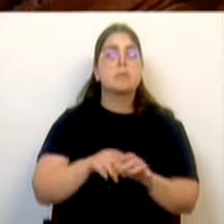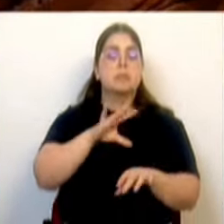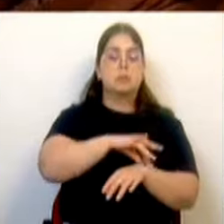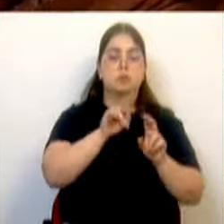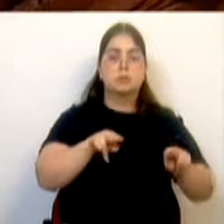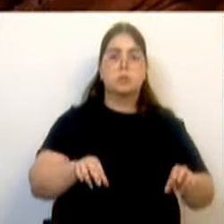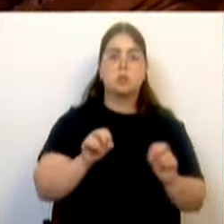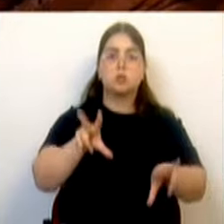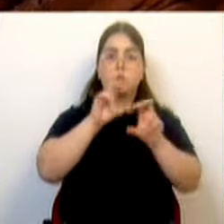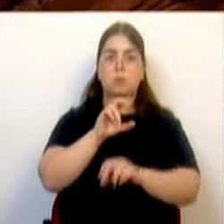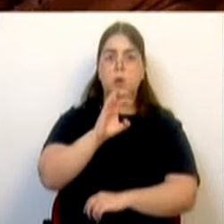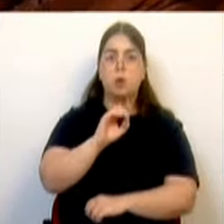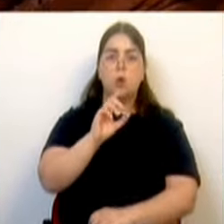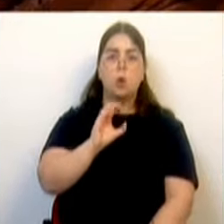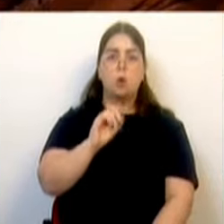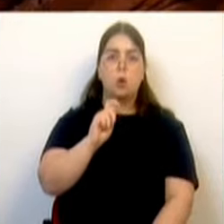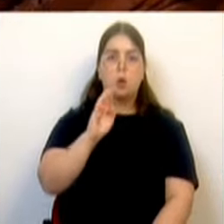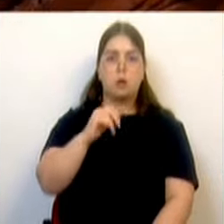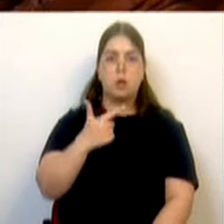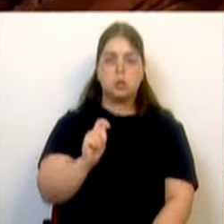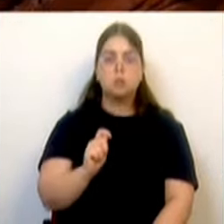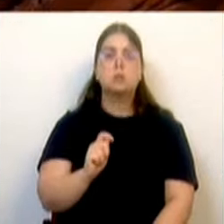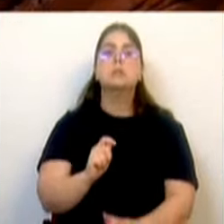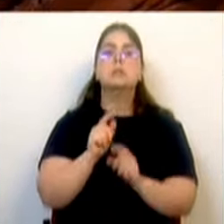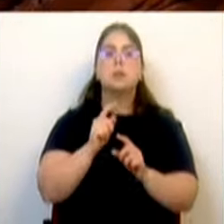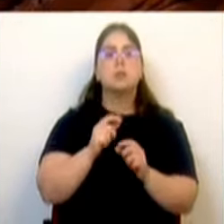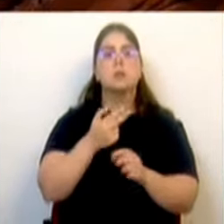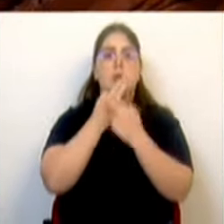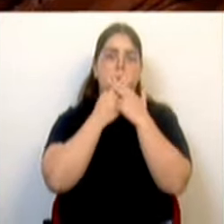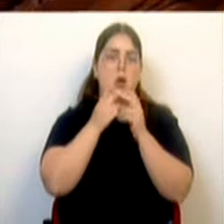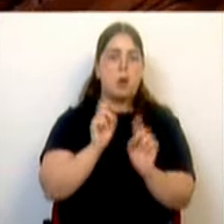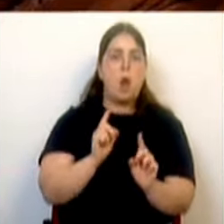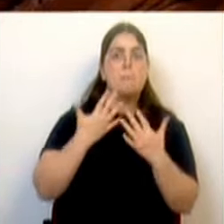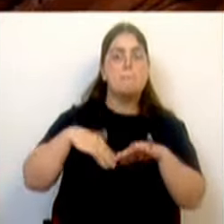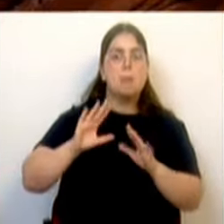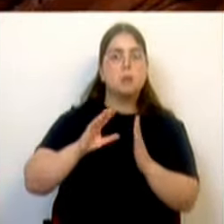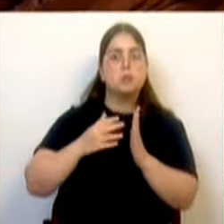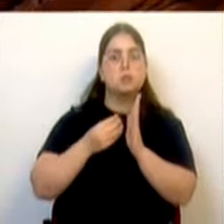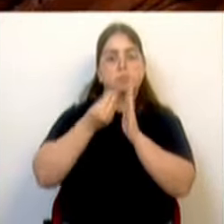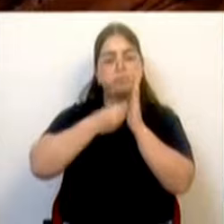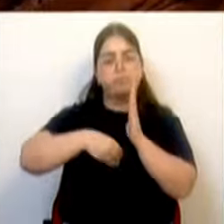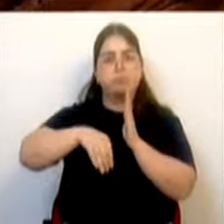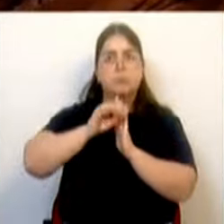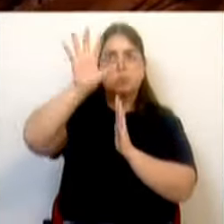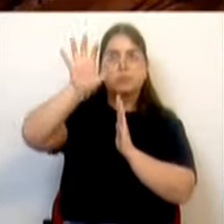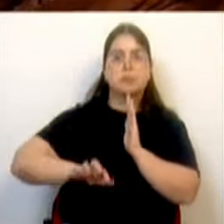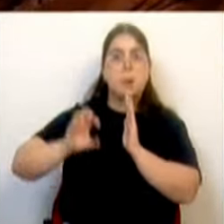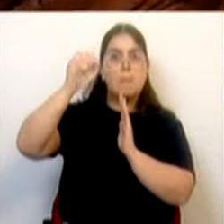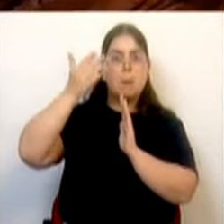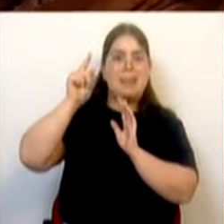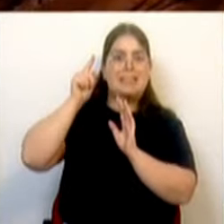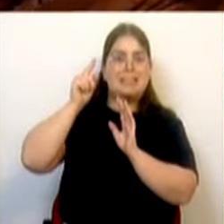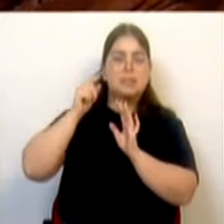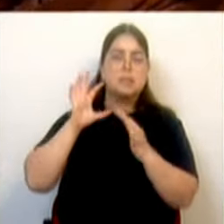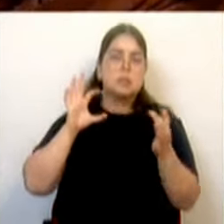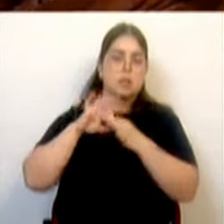de deixar de ser um tema tabu e tinha mesmo de ser colocado no topo da agenda política regional. E por isso,